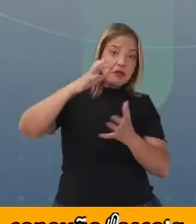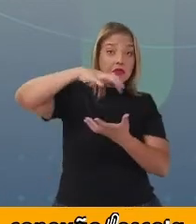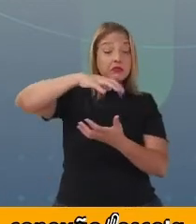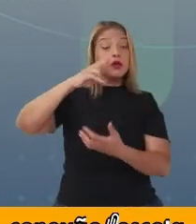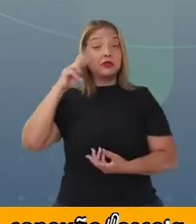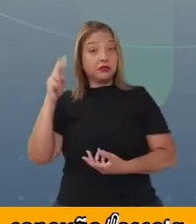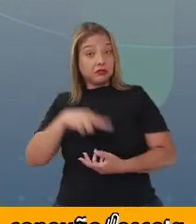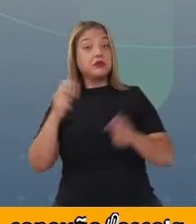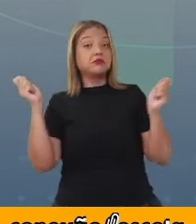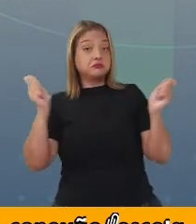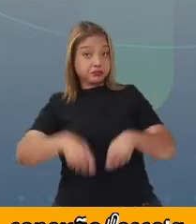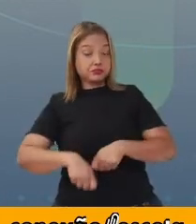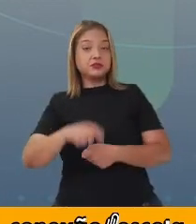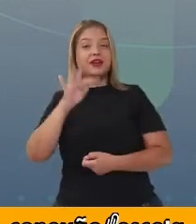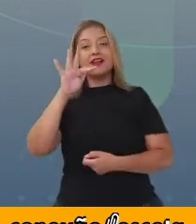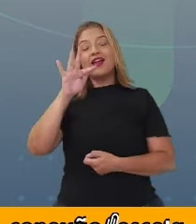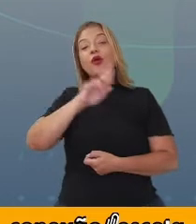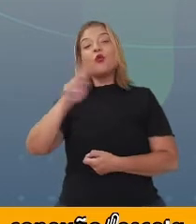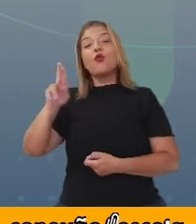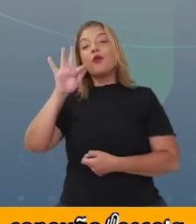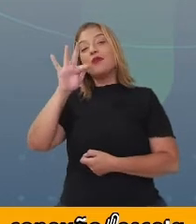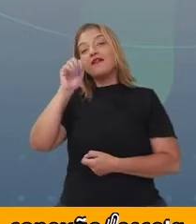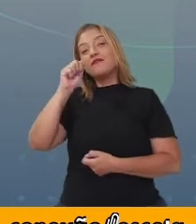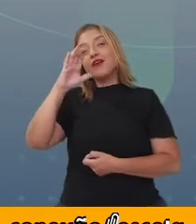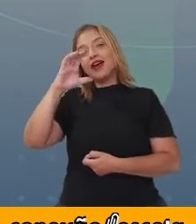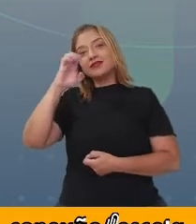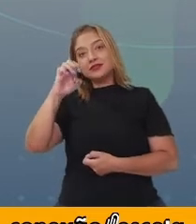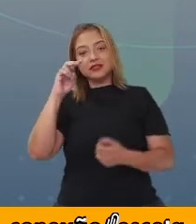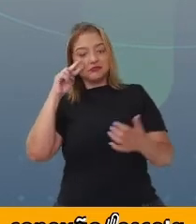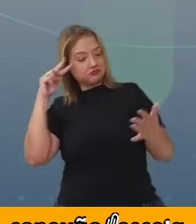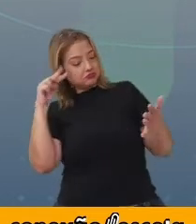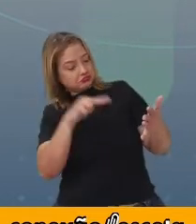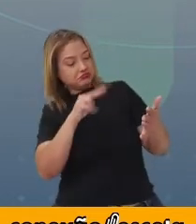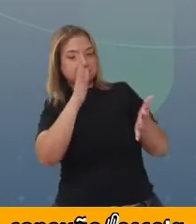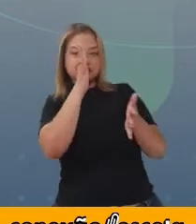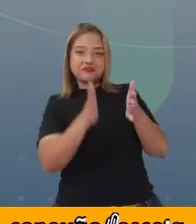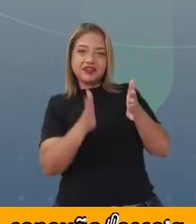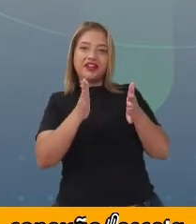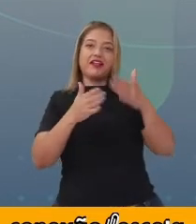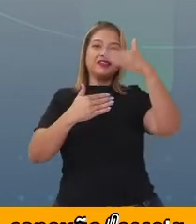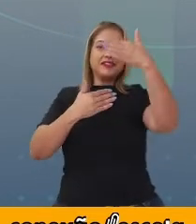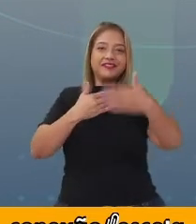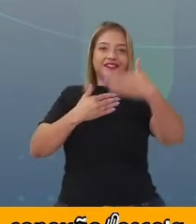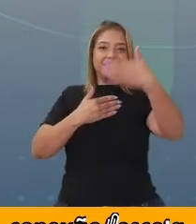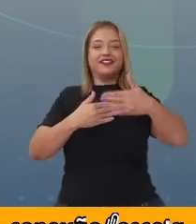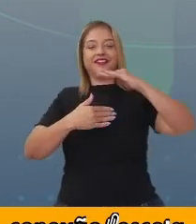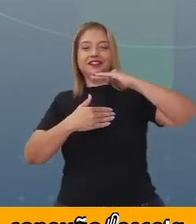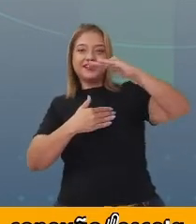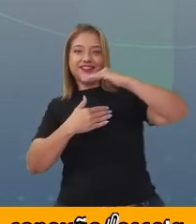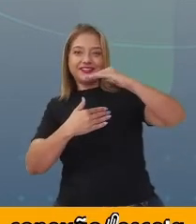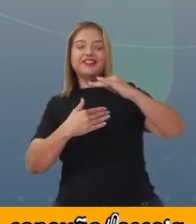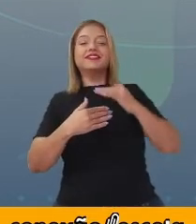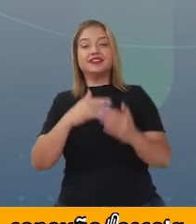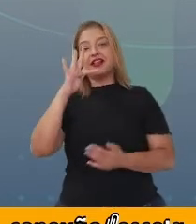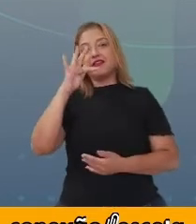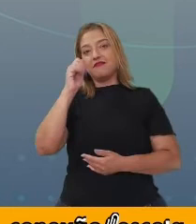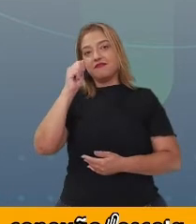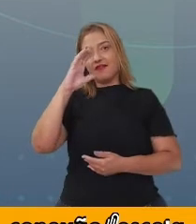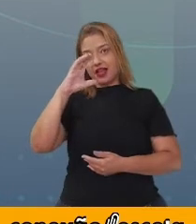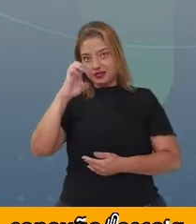uma face, ok? Esse é o cubo. O cone.